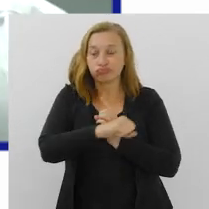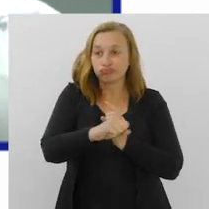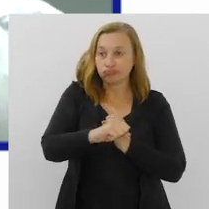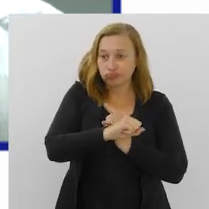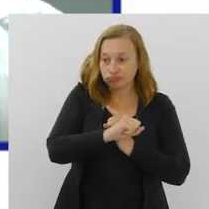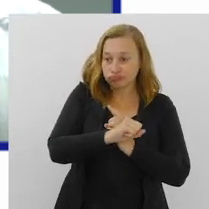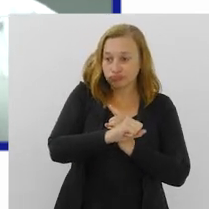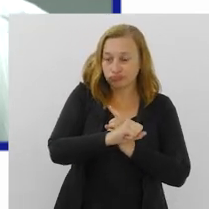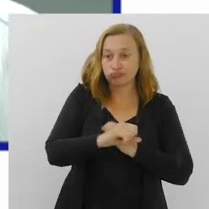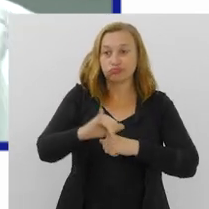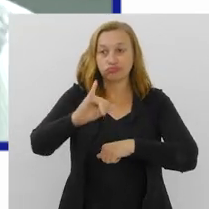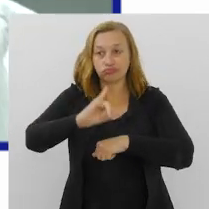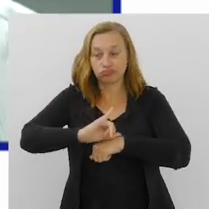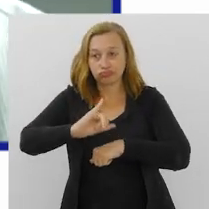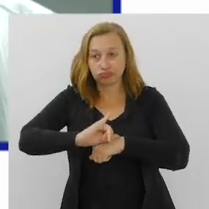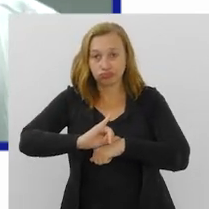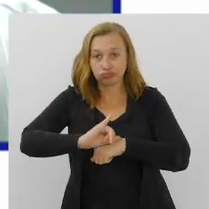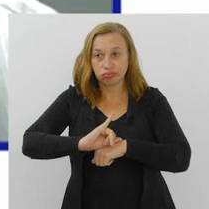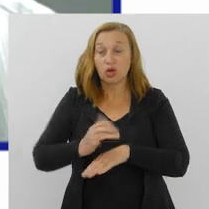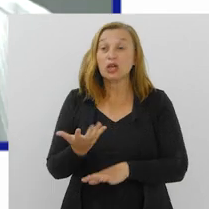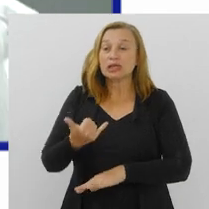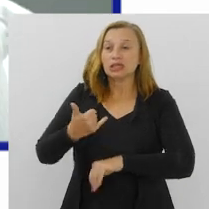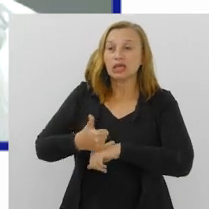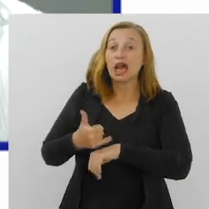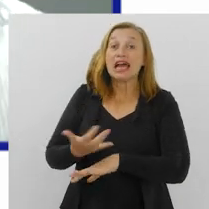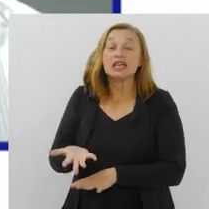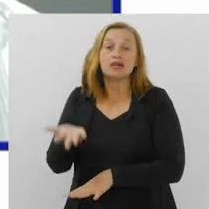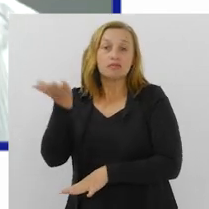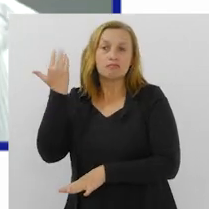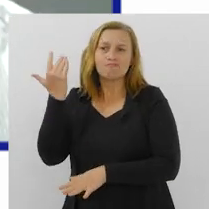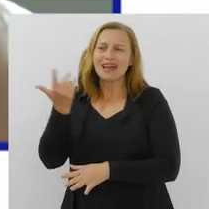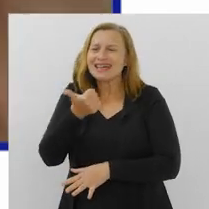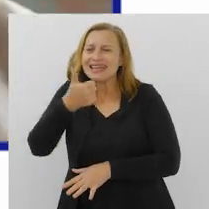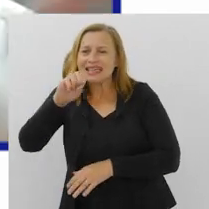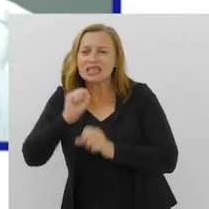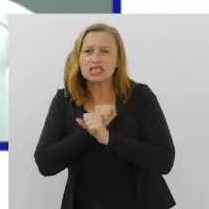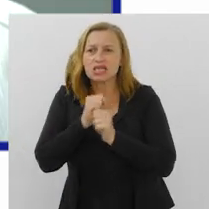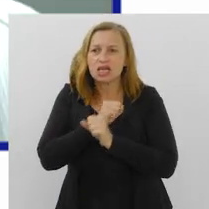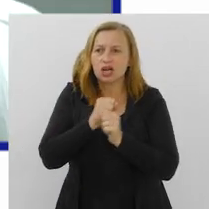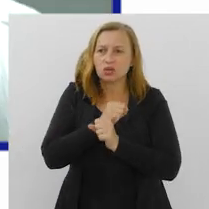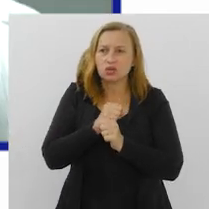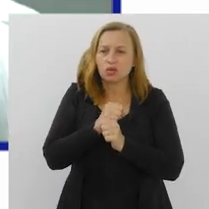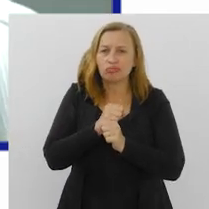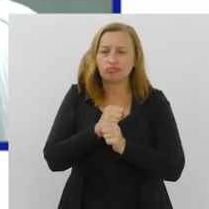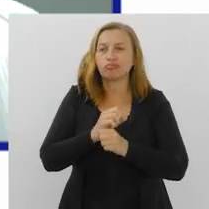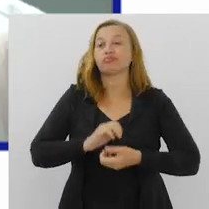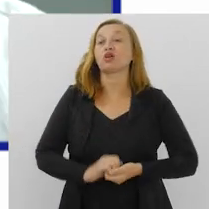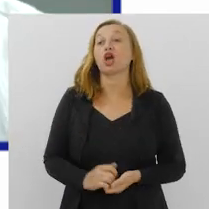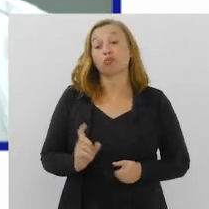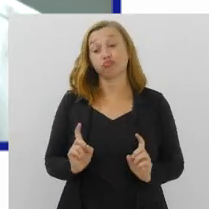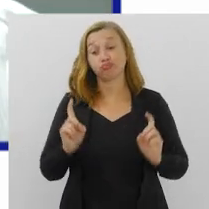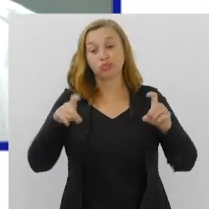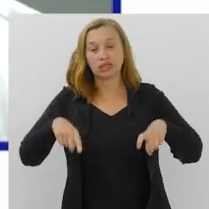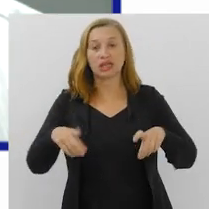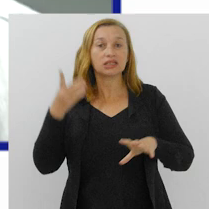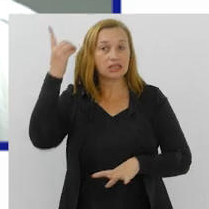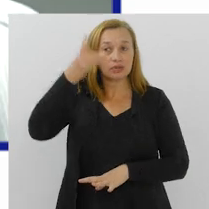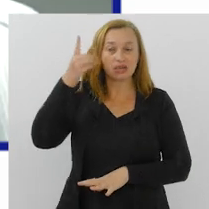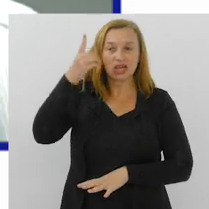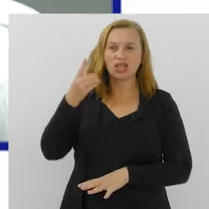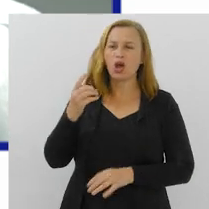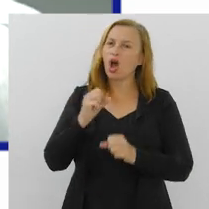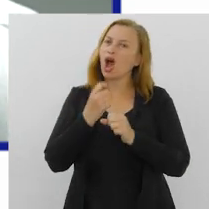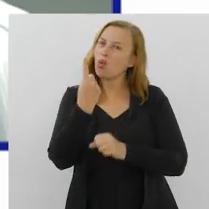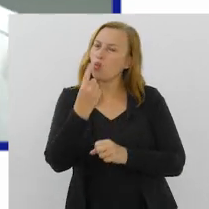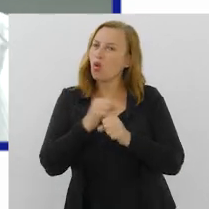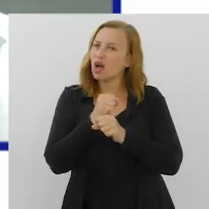minha terra natal, por 15 anos, estou no mandato de deputado estadual há um ano e meio,